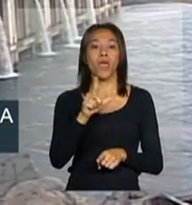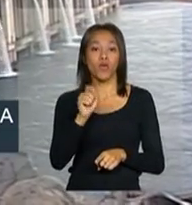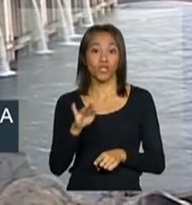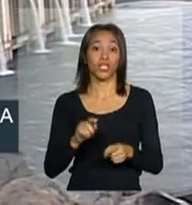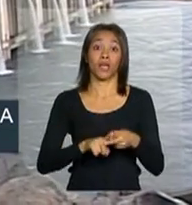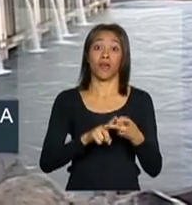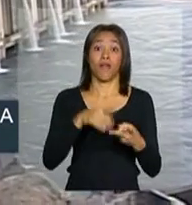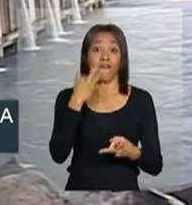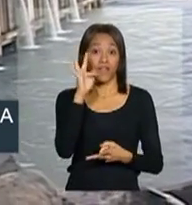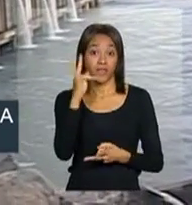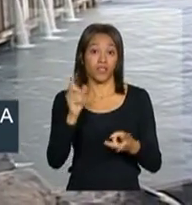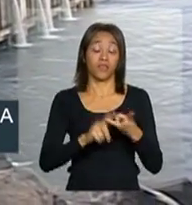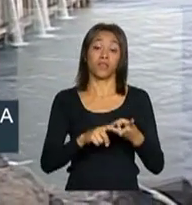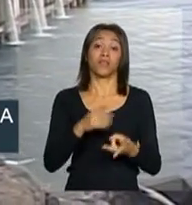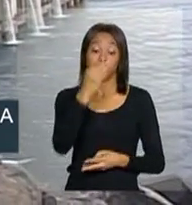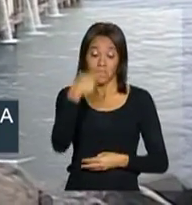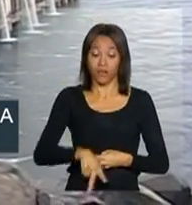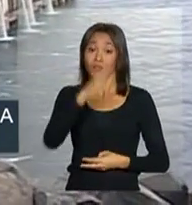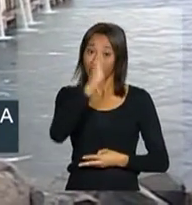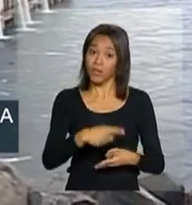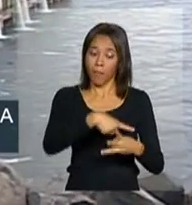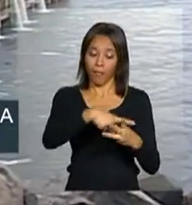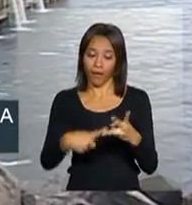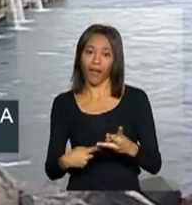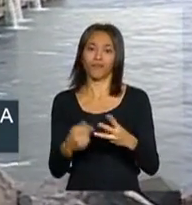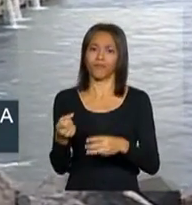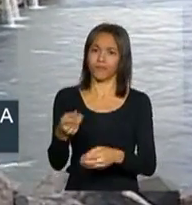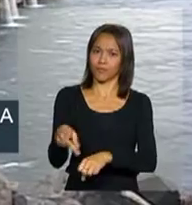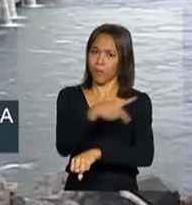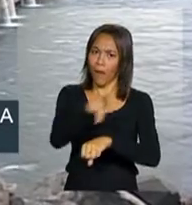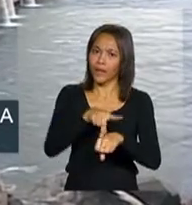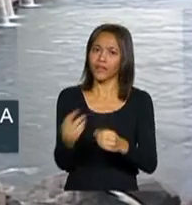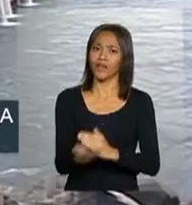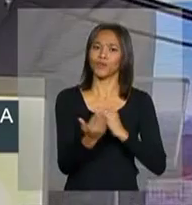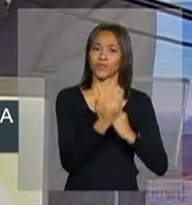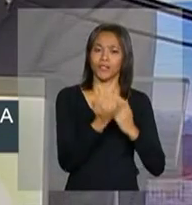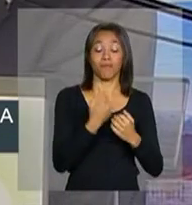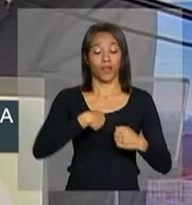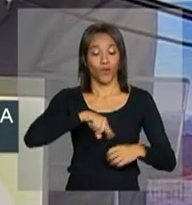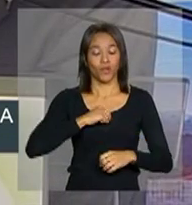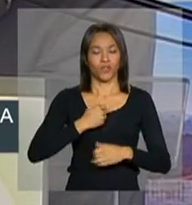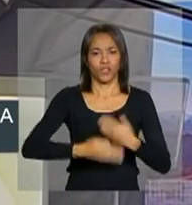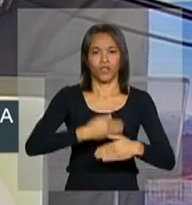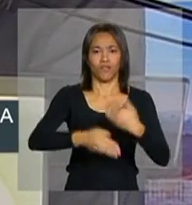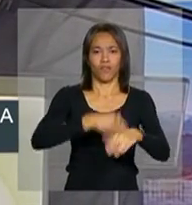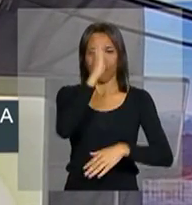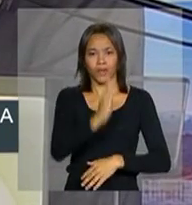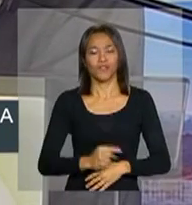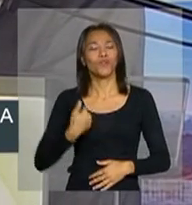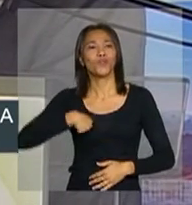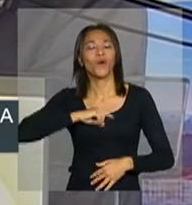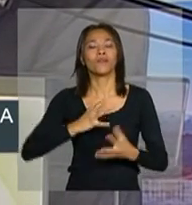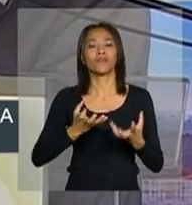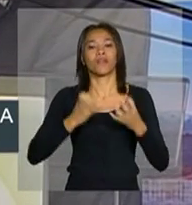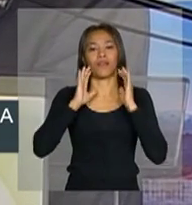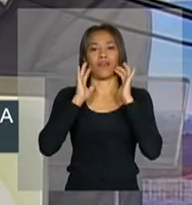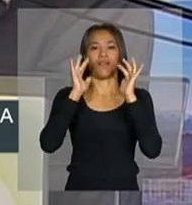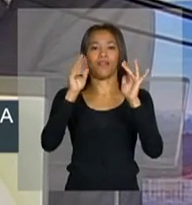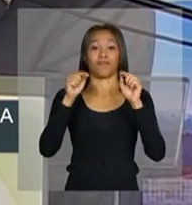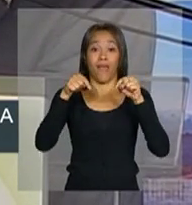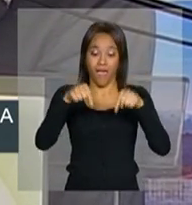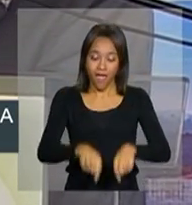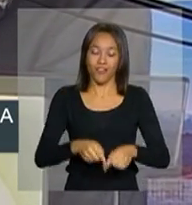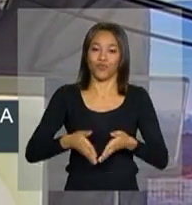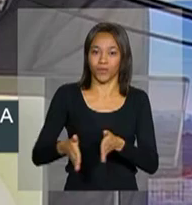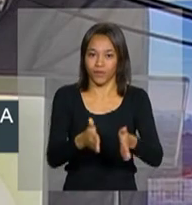brasileiros e de outras origens. para construir o Brasil dos nossos sonhos, o Brasil que queremos, o caminho é